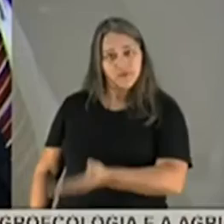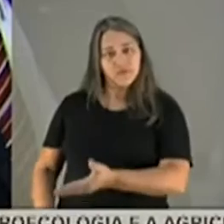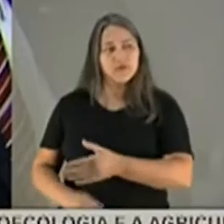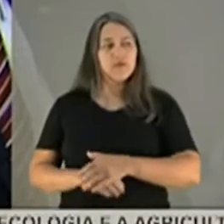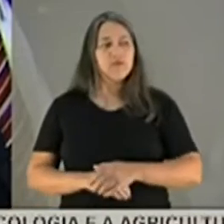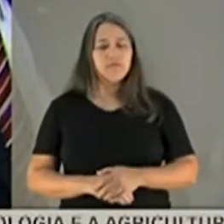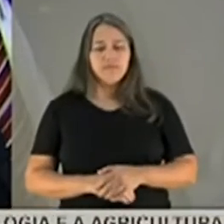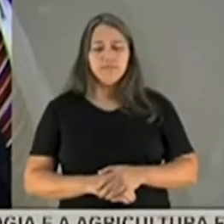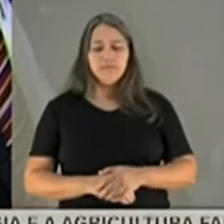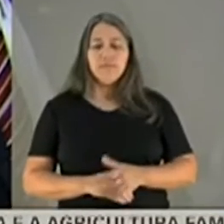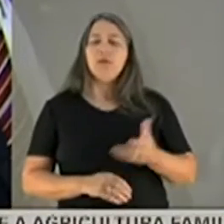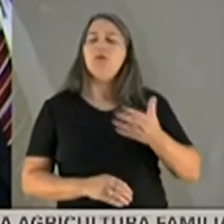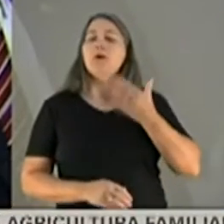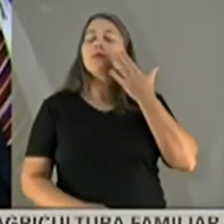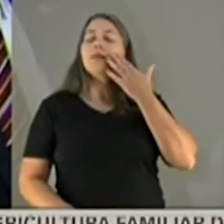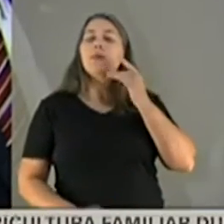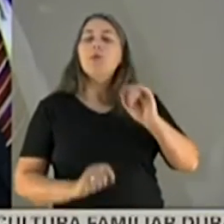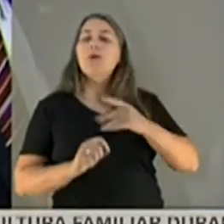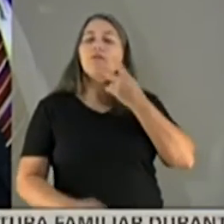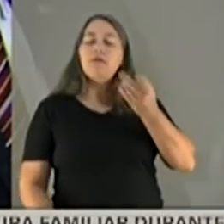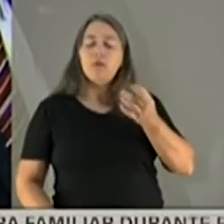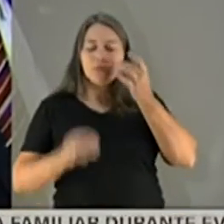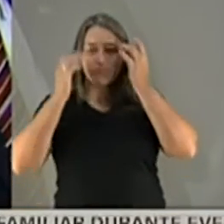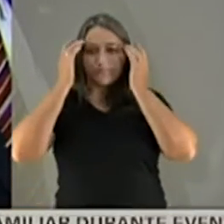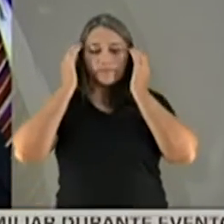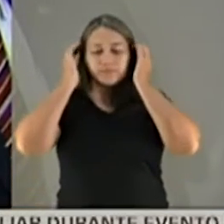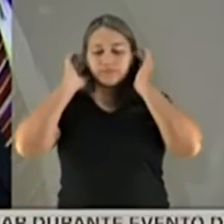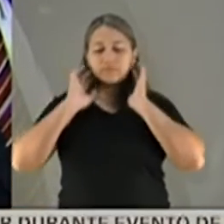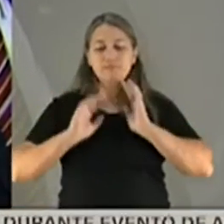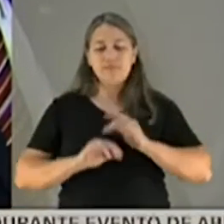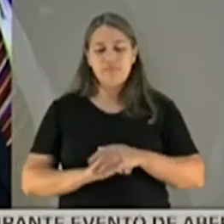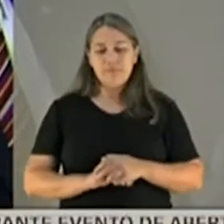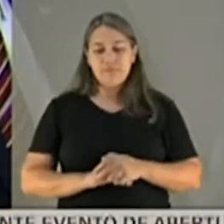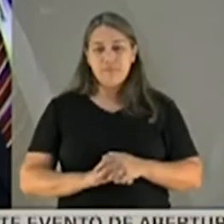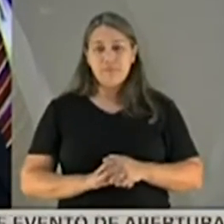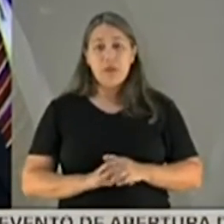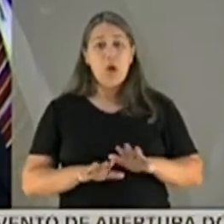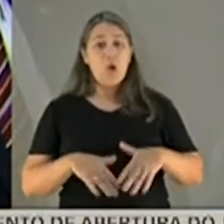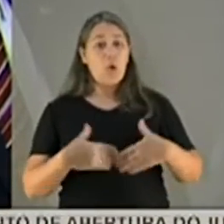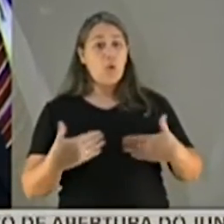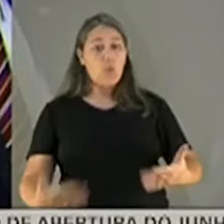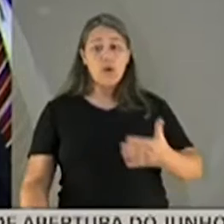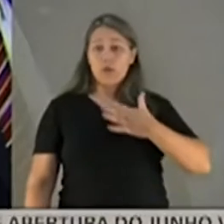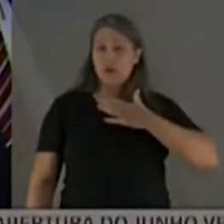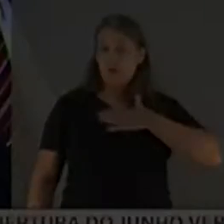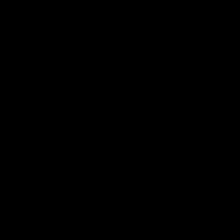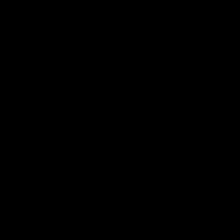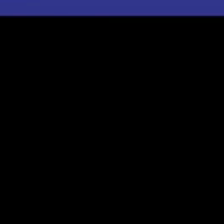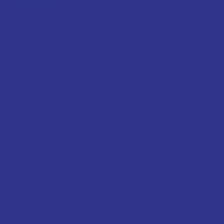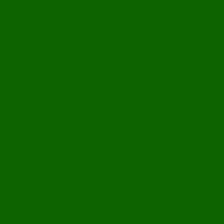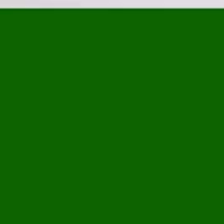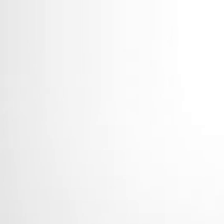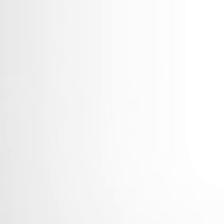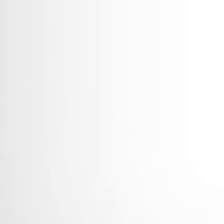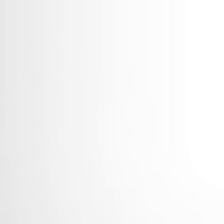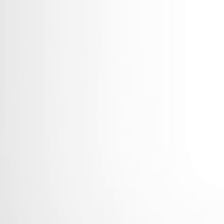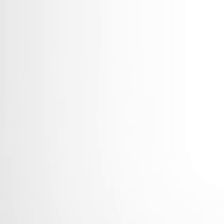pudemos saber o que ele falou, a vossa excelência, como responde? Quando ele está comigo, na grande maioria das vezes, ele usa máscara.